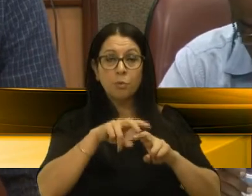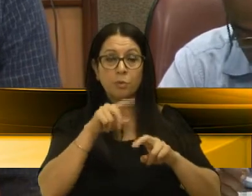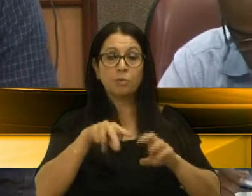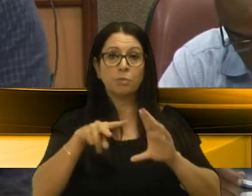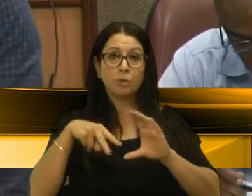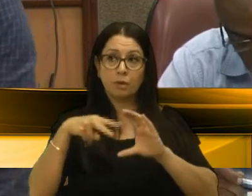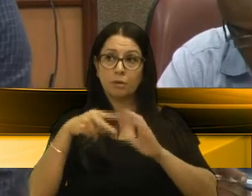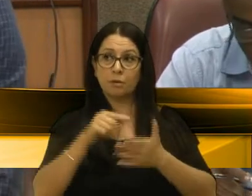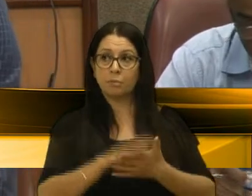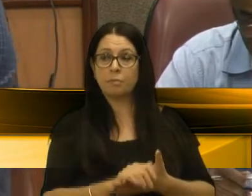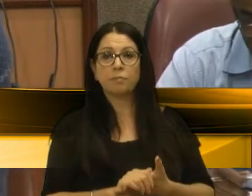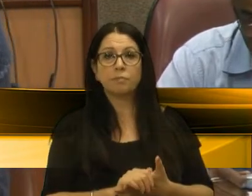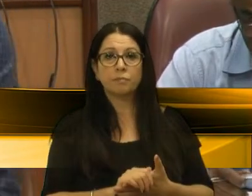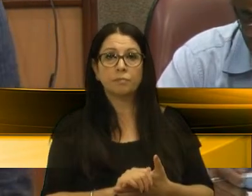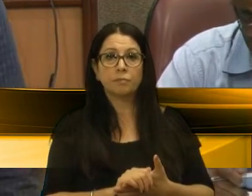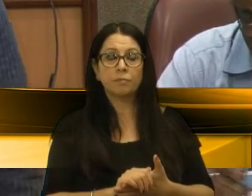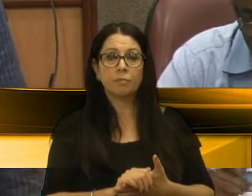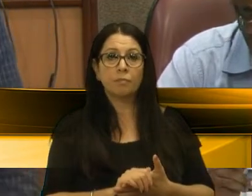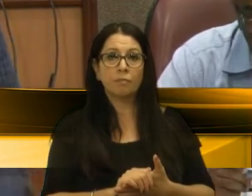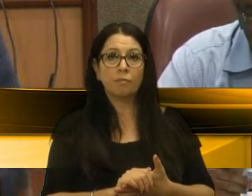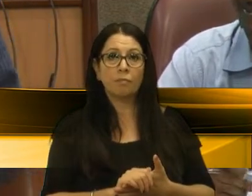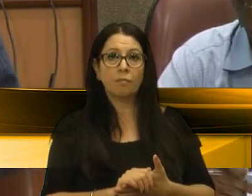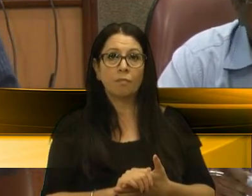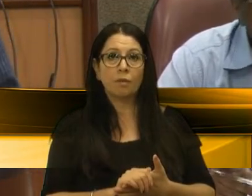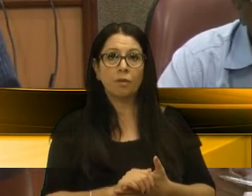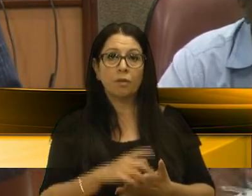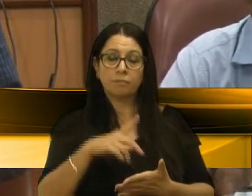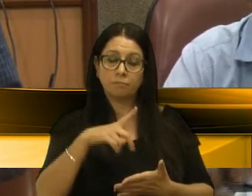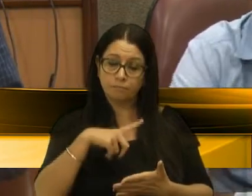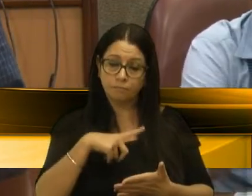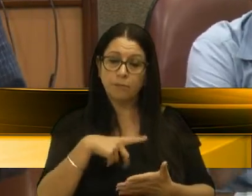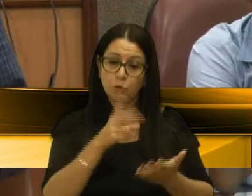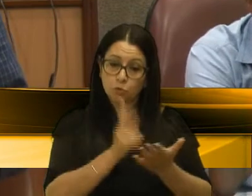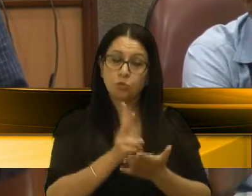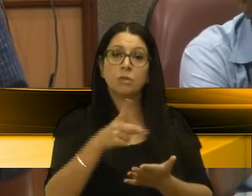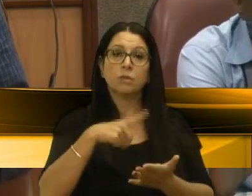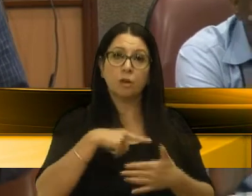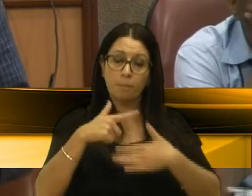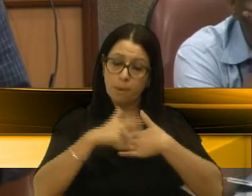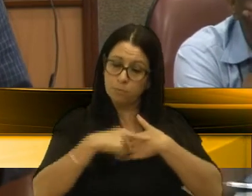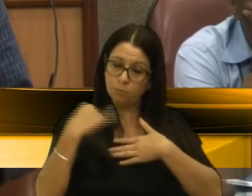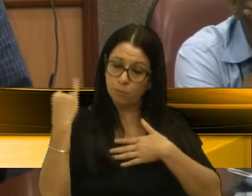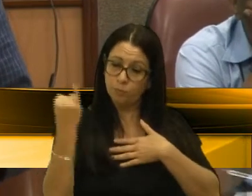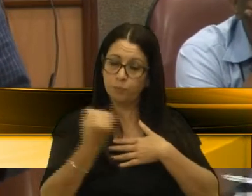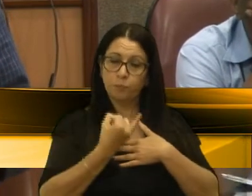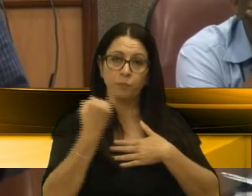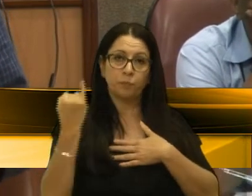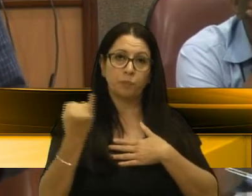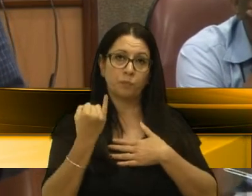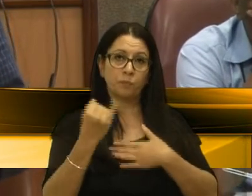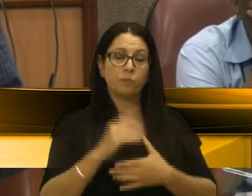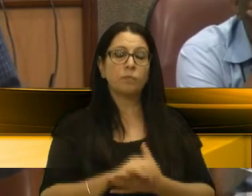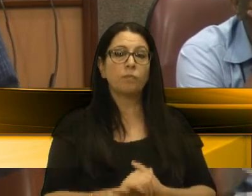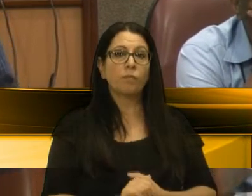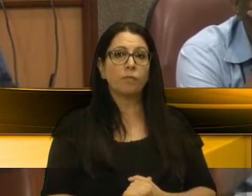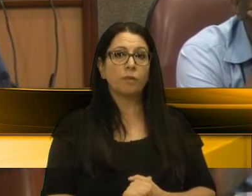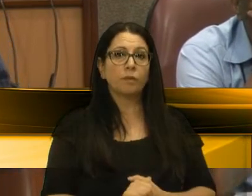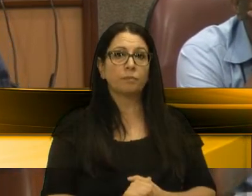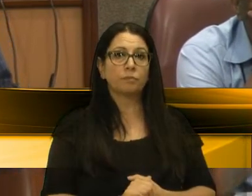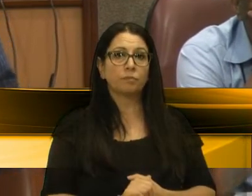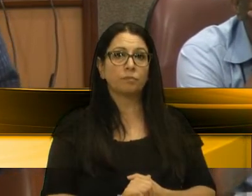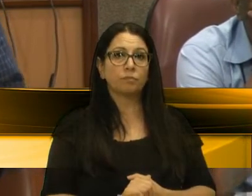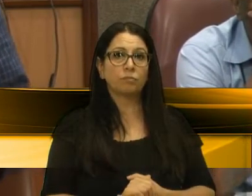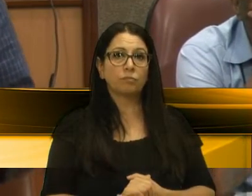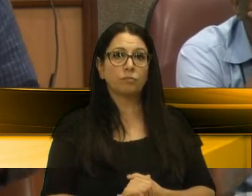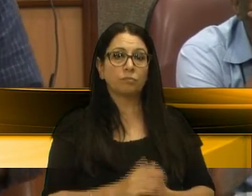teve e tem um papel preponderante nesse sentido, desde que